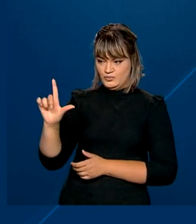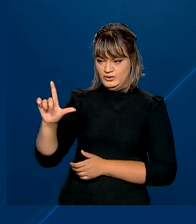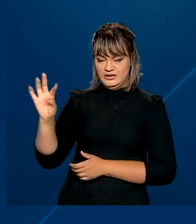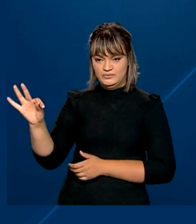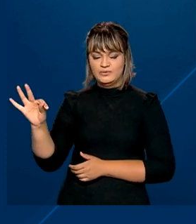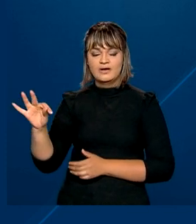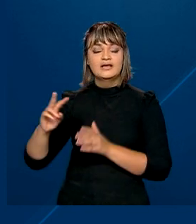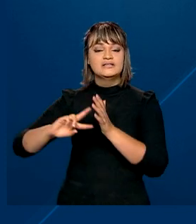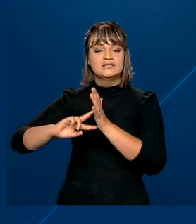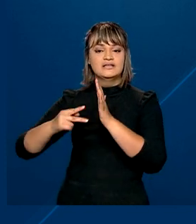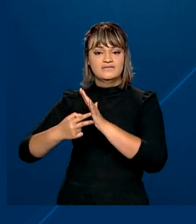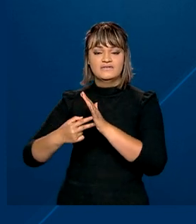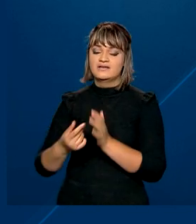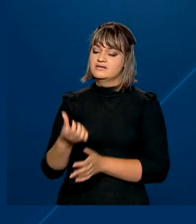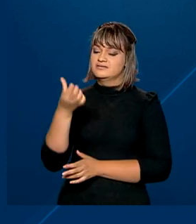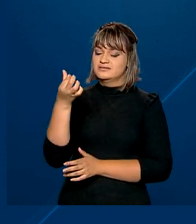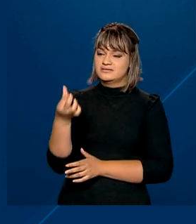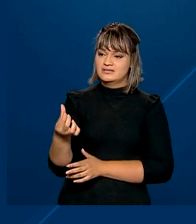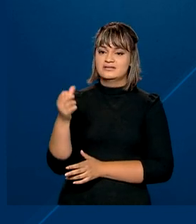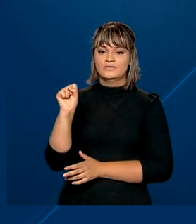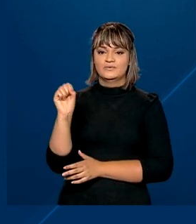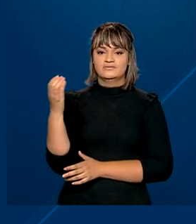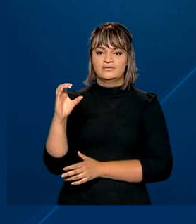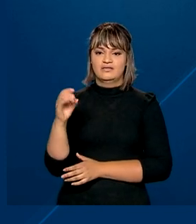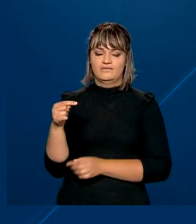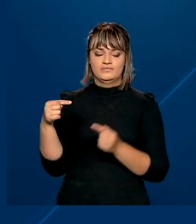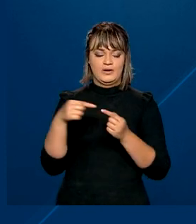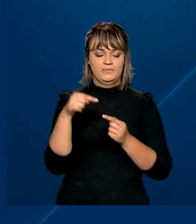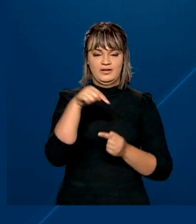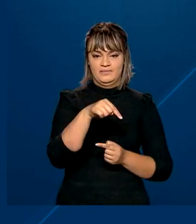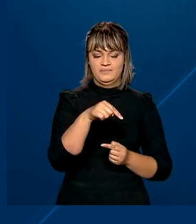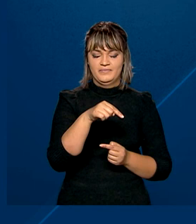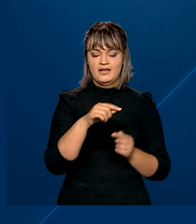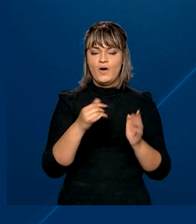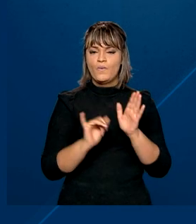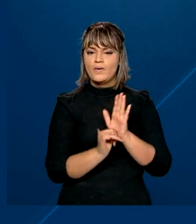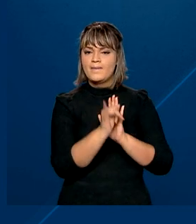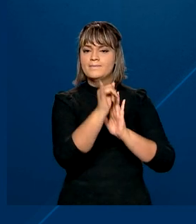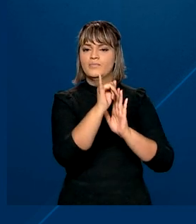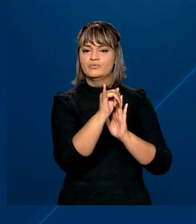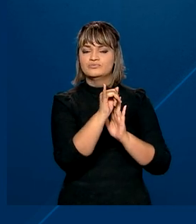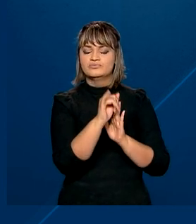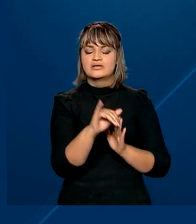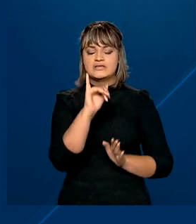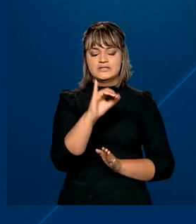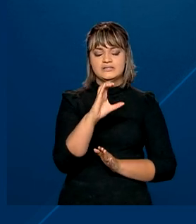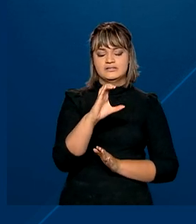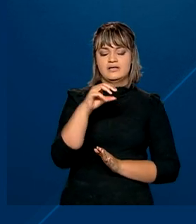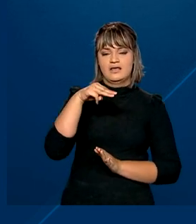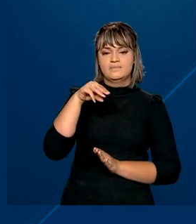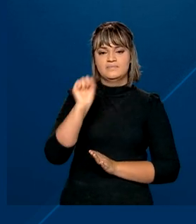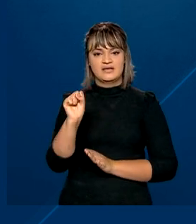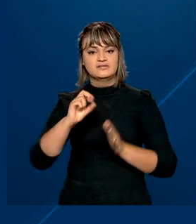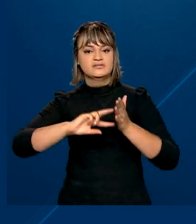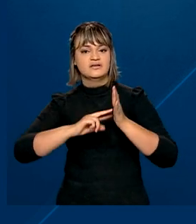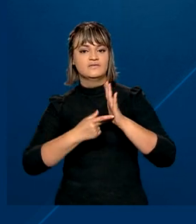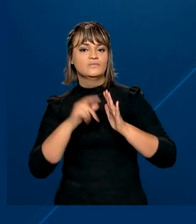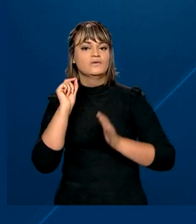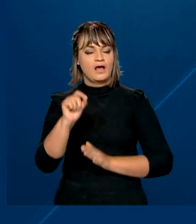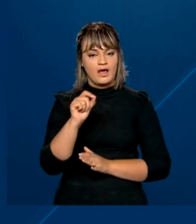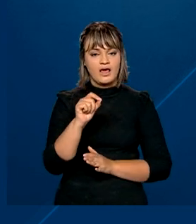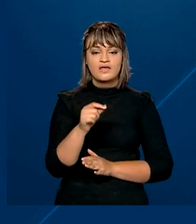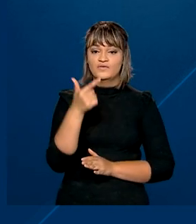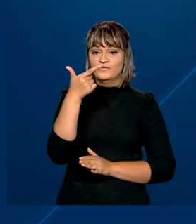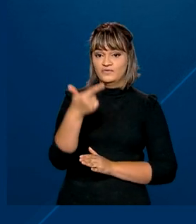equivale a R 0,68. O imposto estadual ICMS representa, em média,